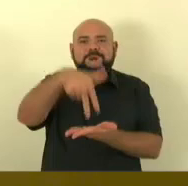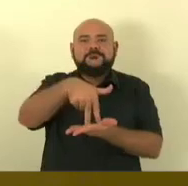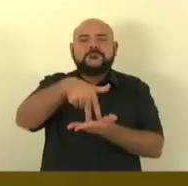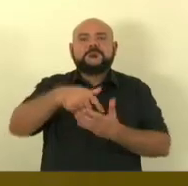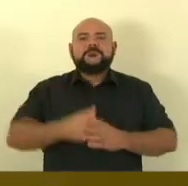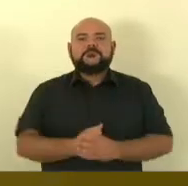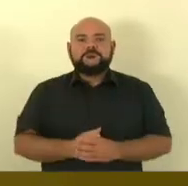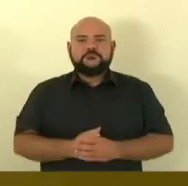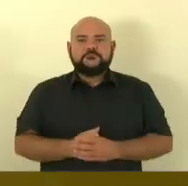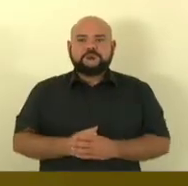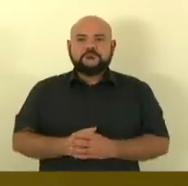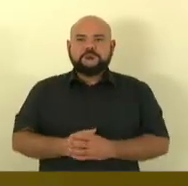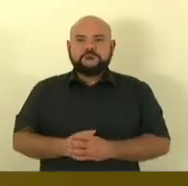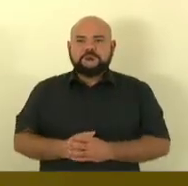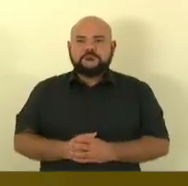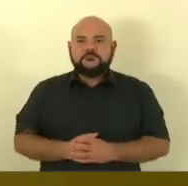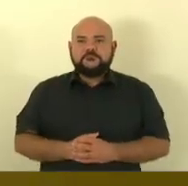respeito.